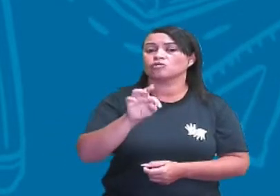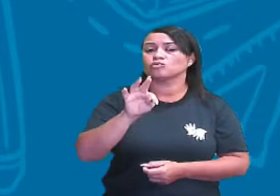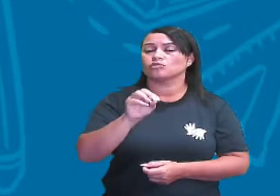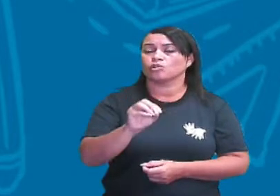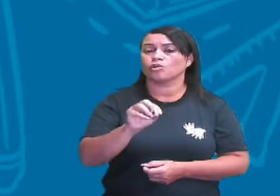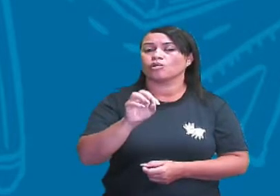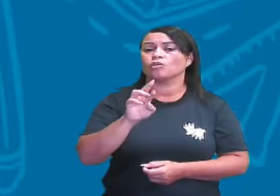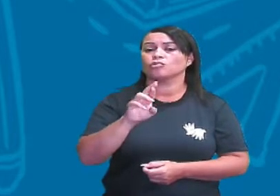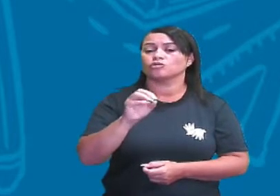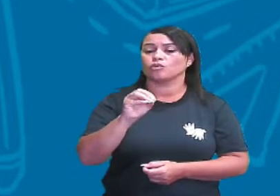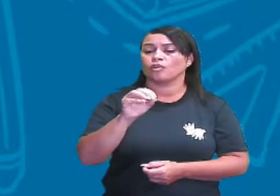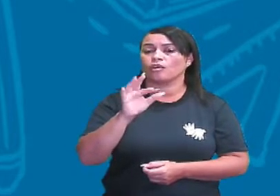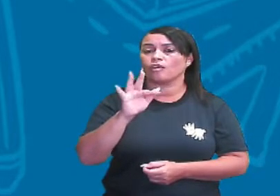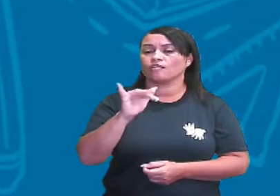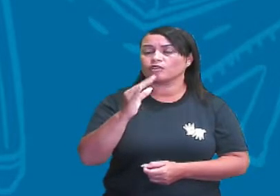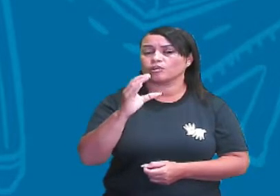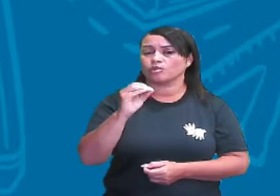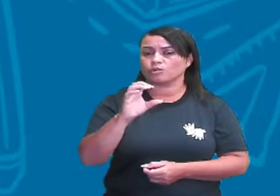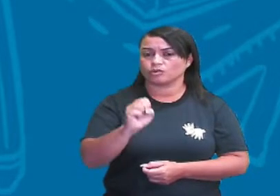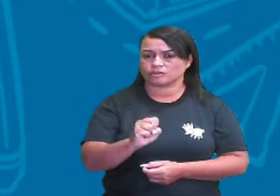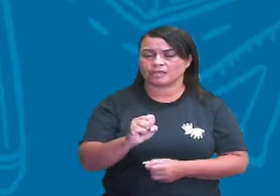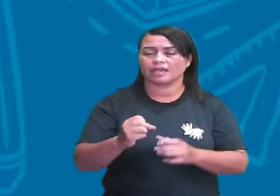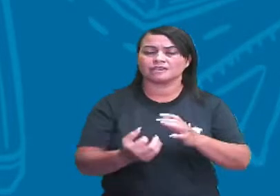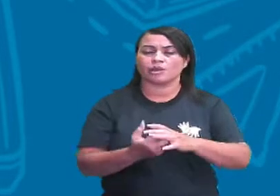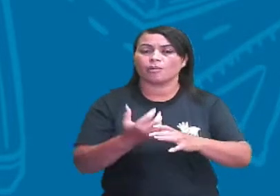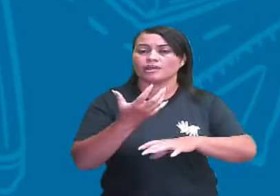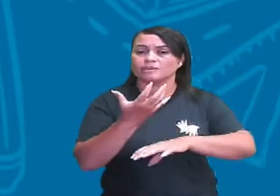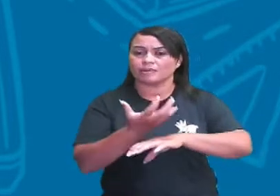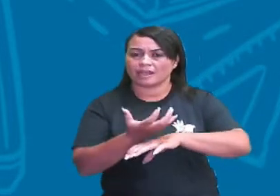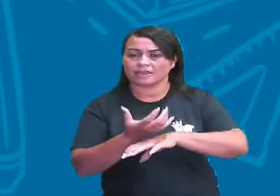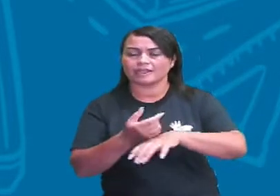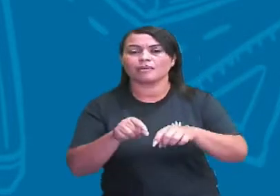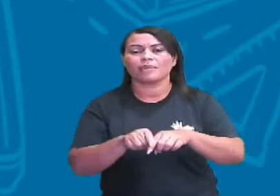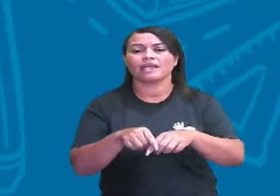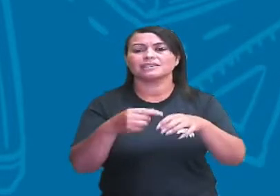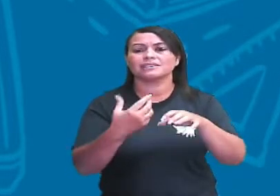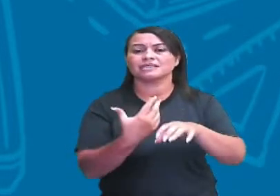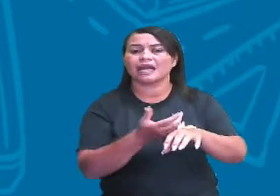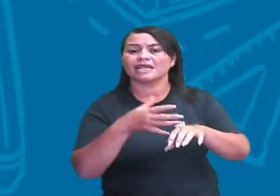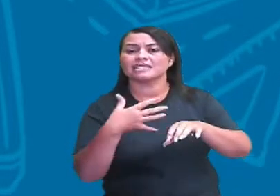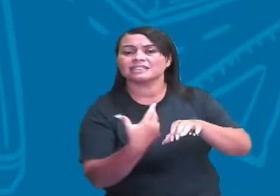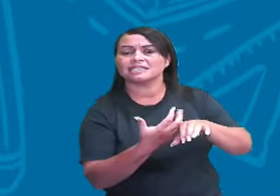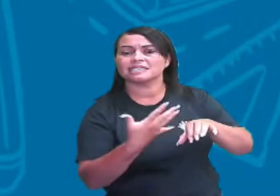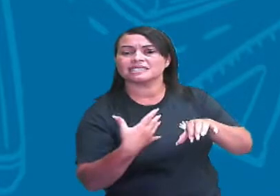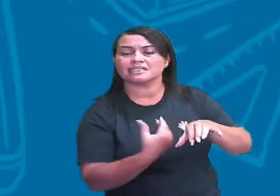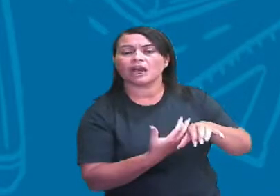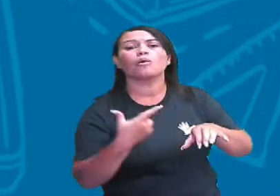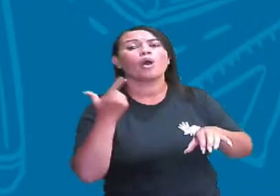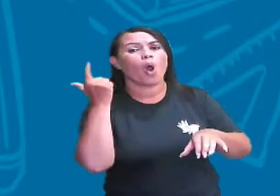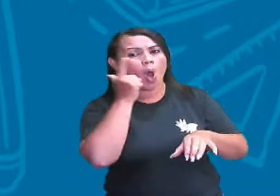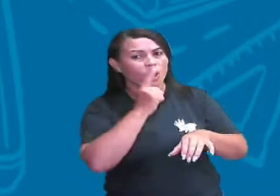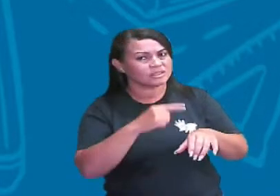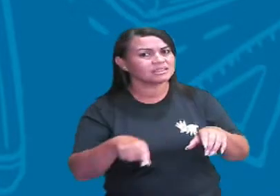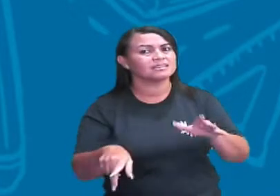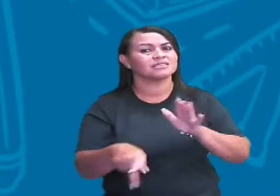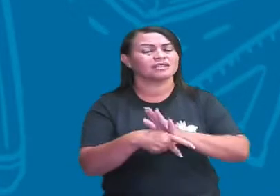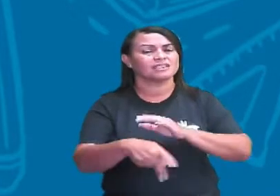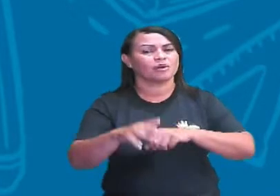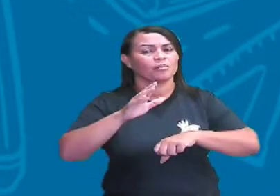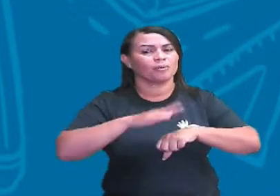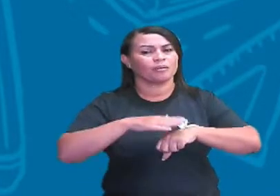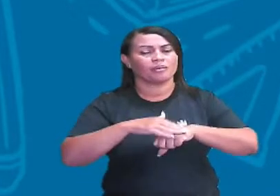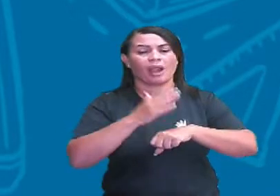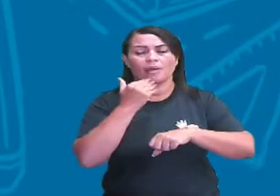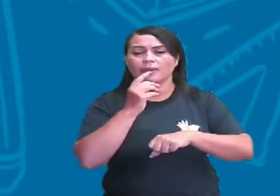O exemplo são das plantas e das algas, porque esses organismos possuem a capacidade de produzir o seu próprio alimento. E na nossa